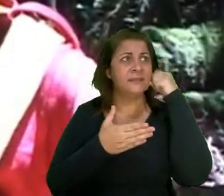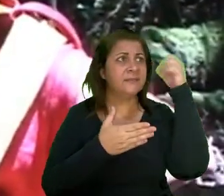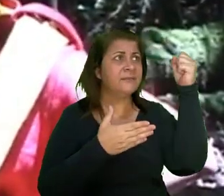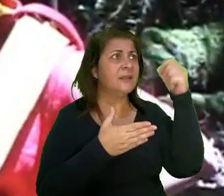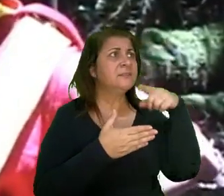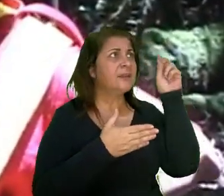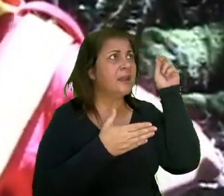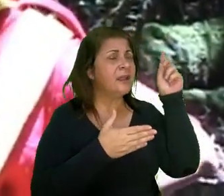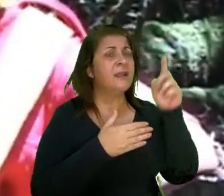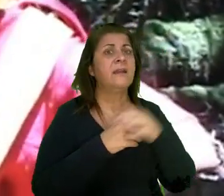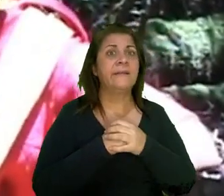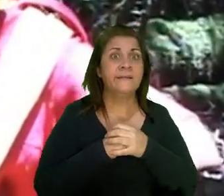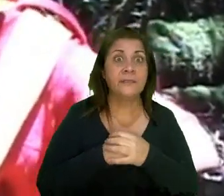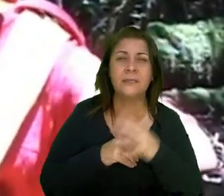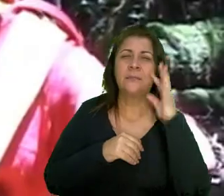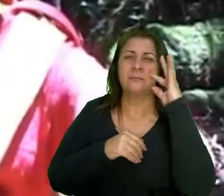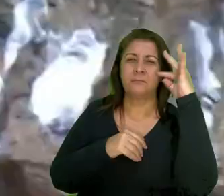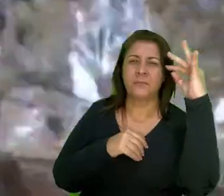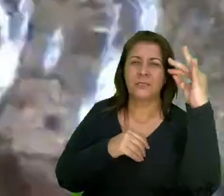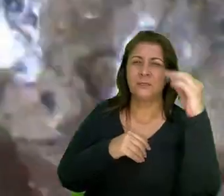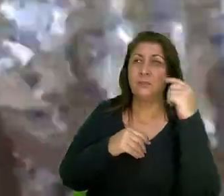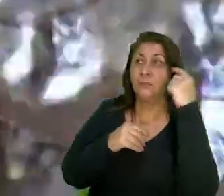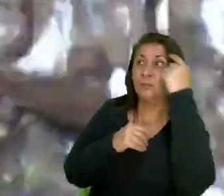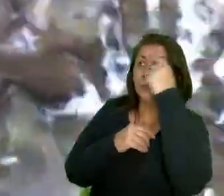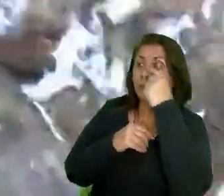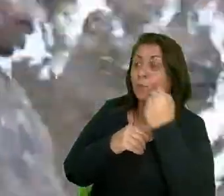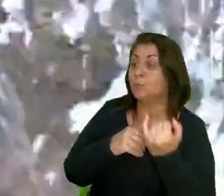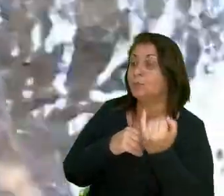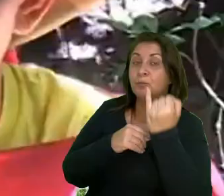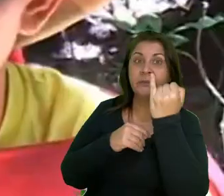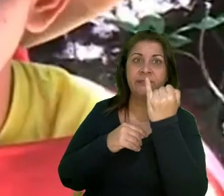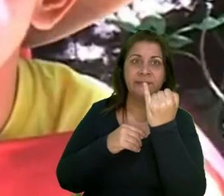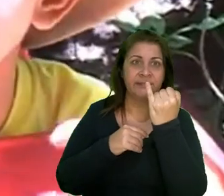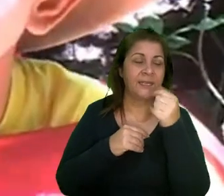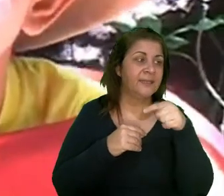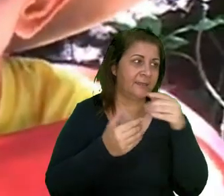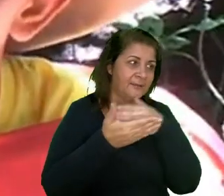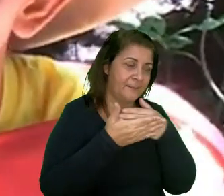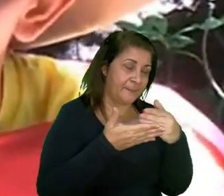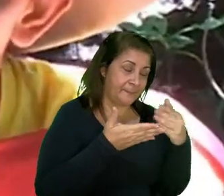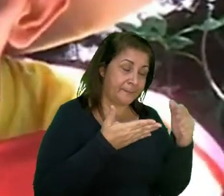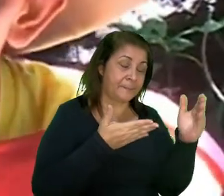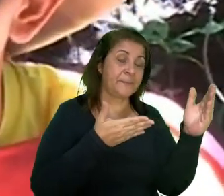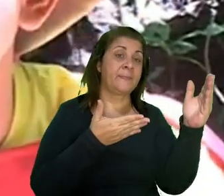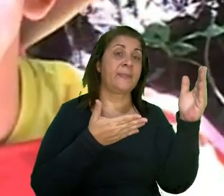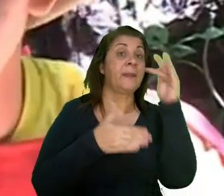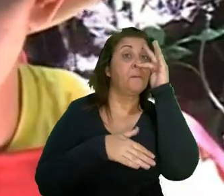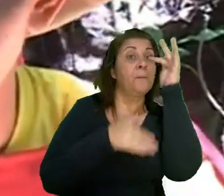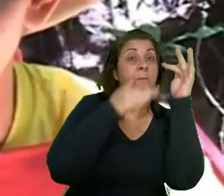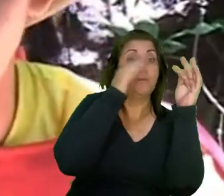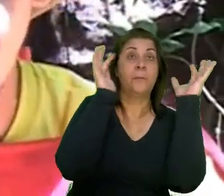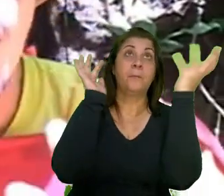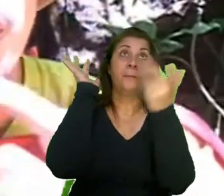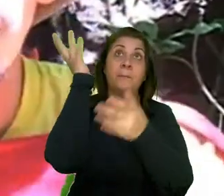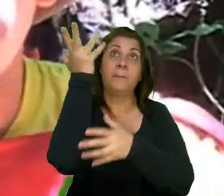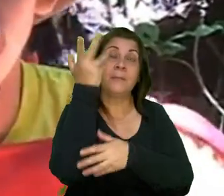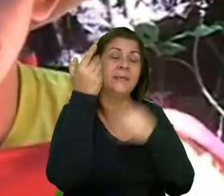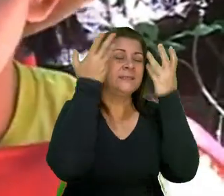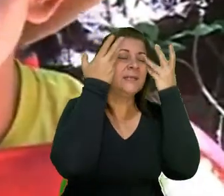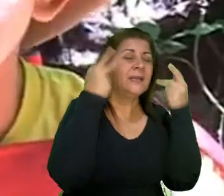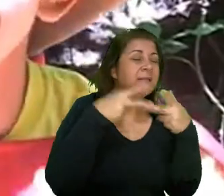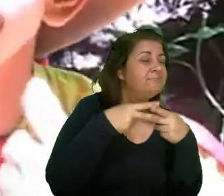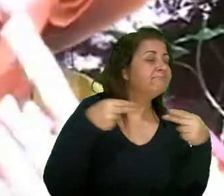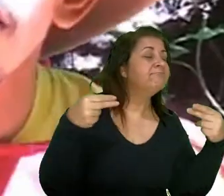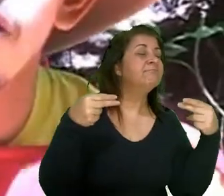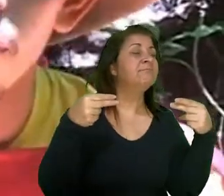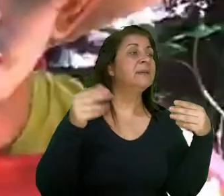Isso Carcure só O quanto esse zóio é importante É aqui que nasce as plantas Os animais O frocore